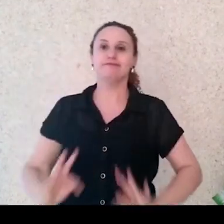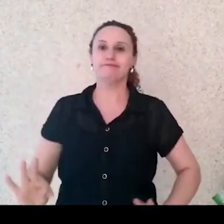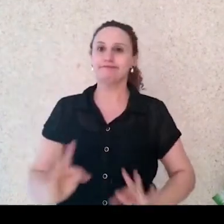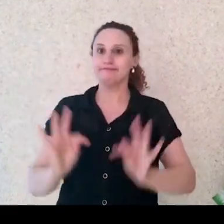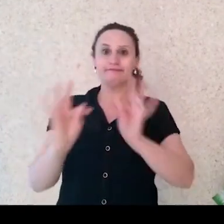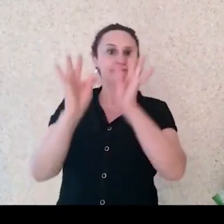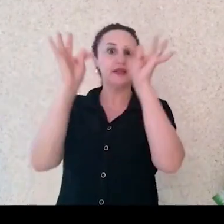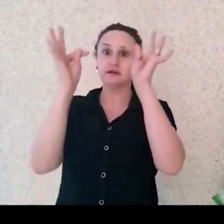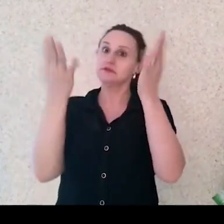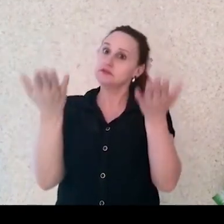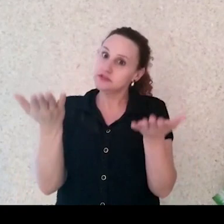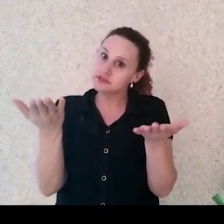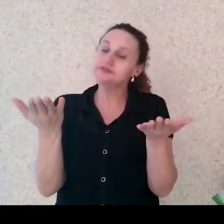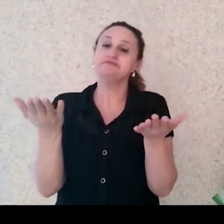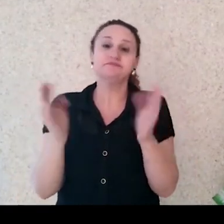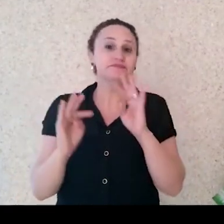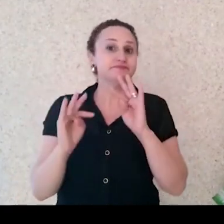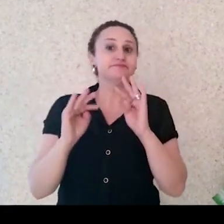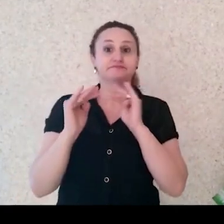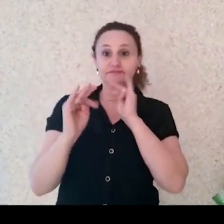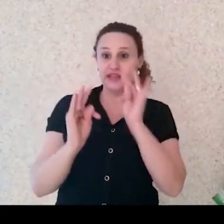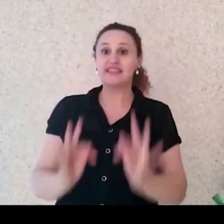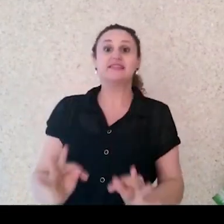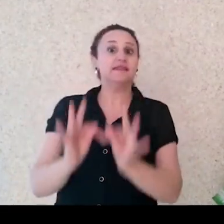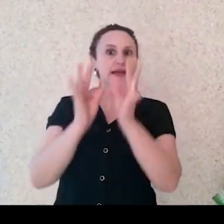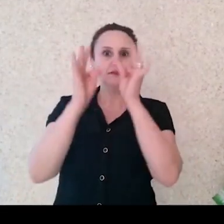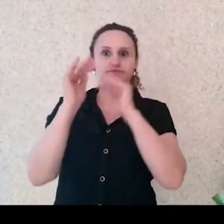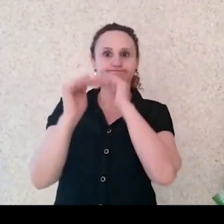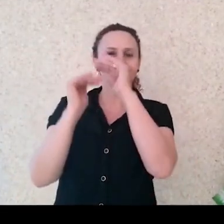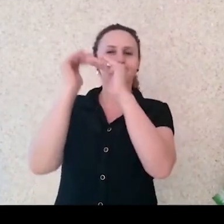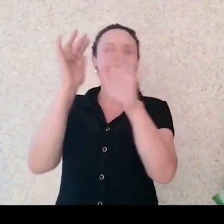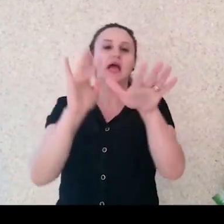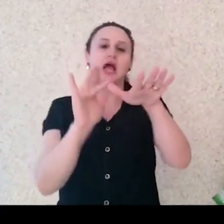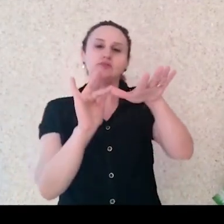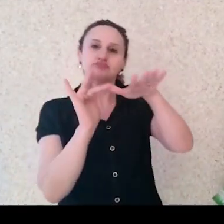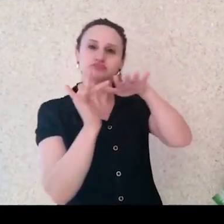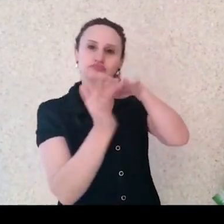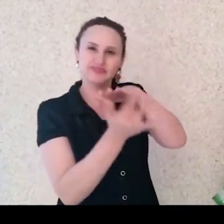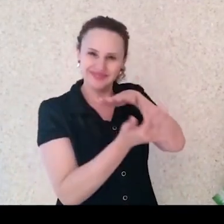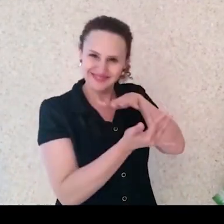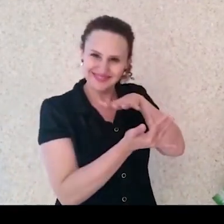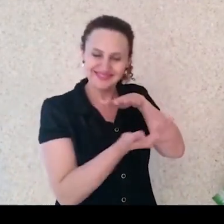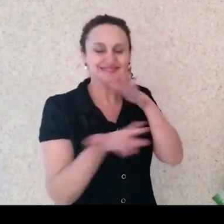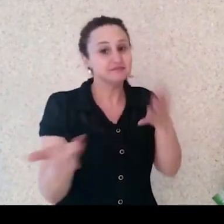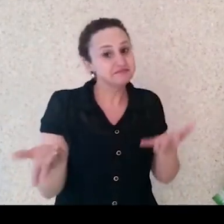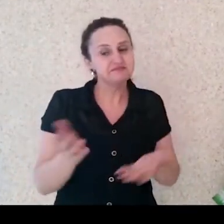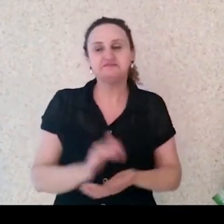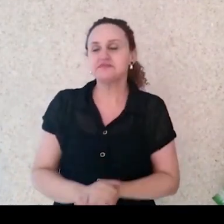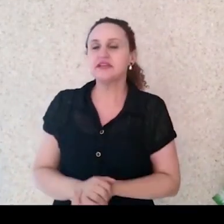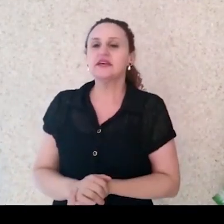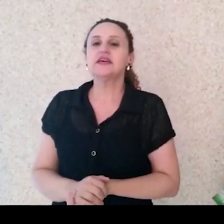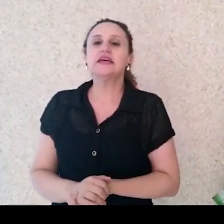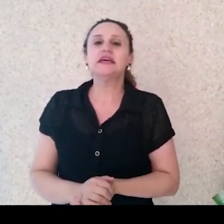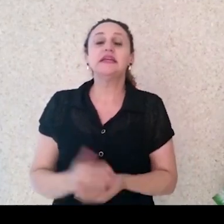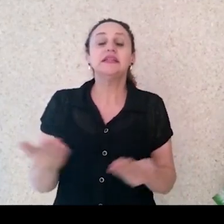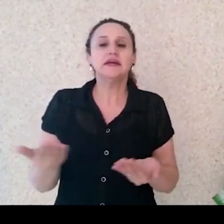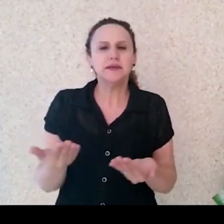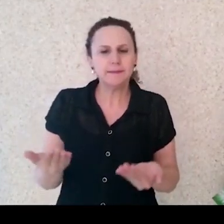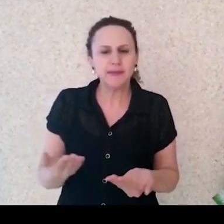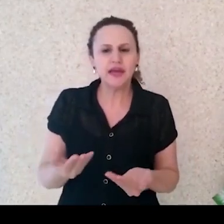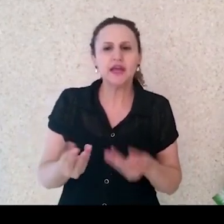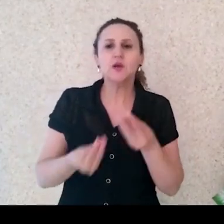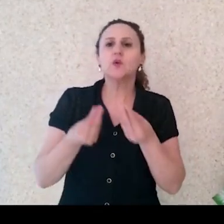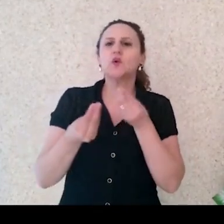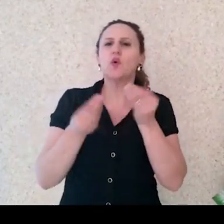imersas, inclusive criando tretas literárias. Mas como é que a academia vê essa questão de ler ou não os